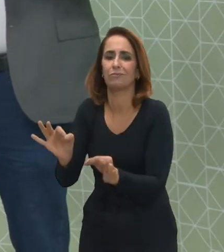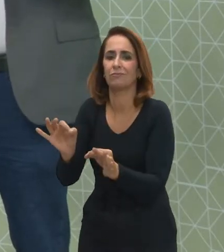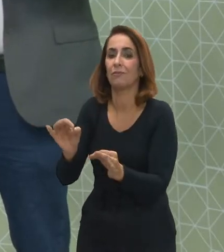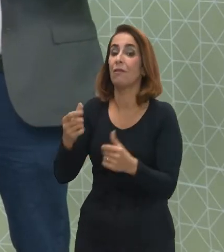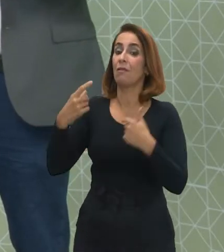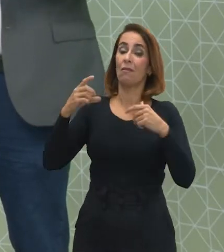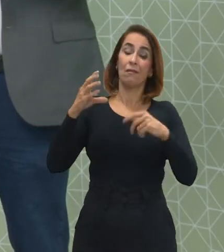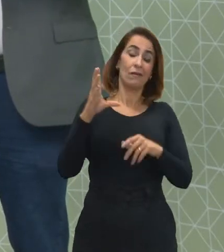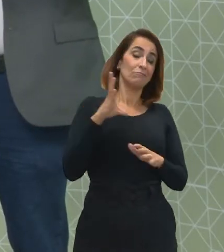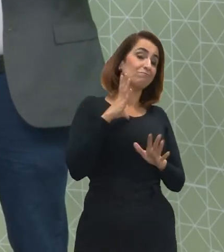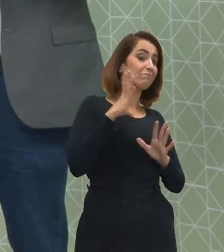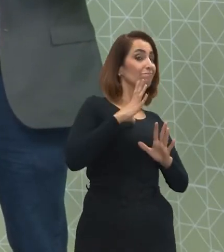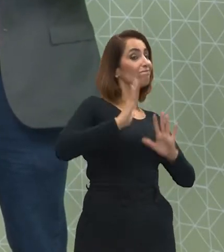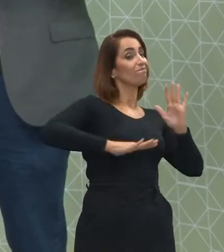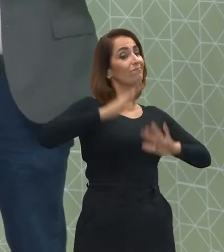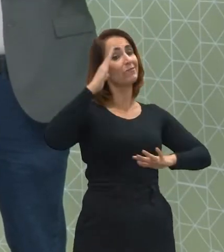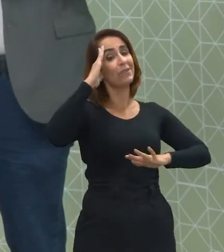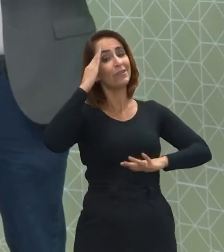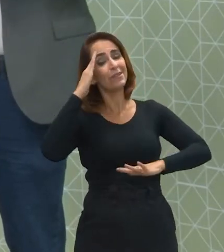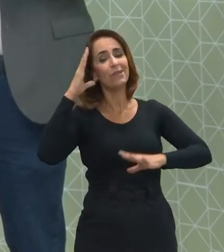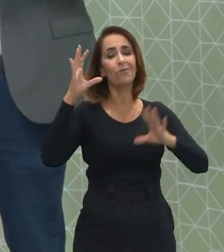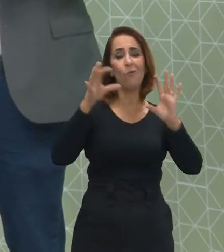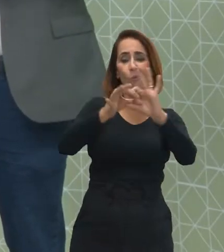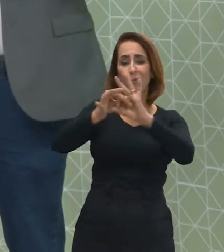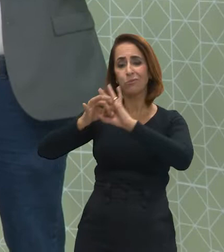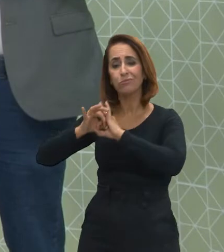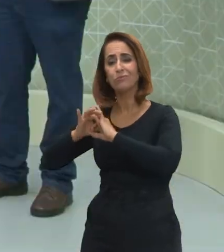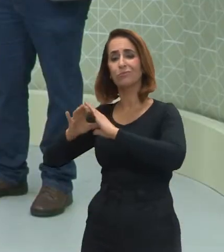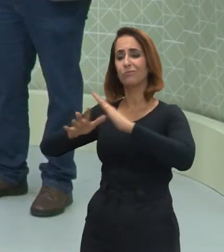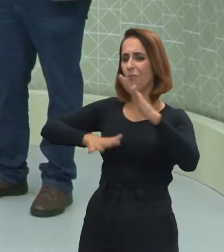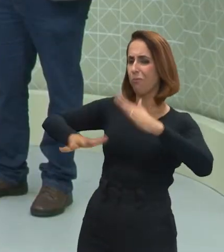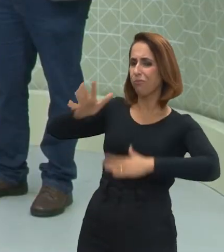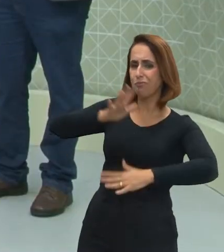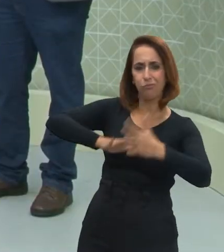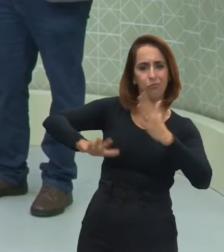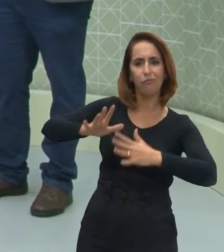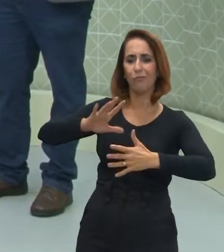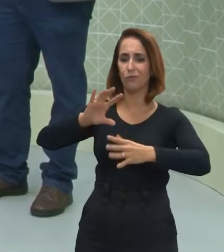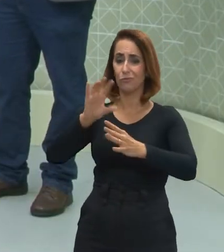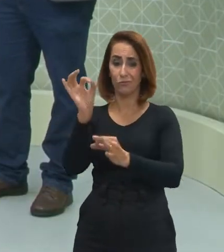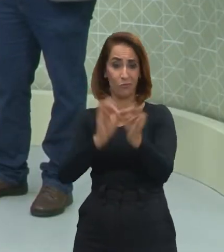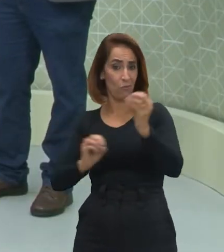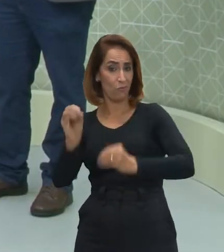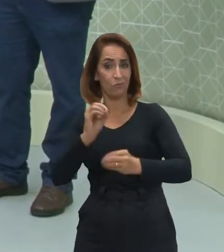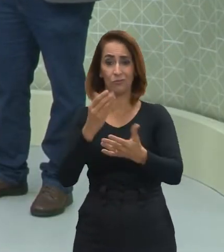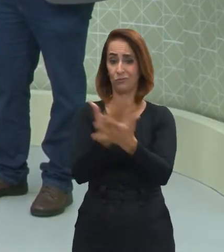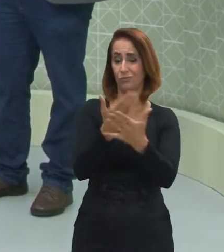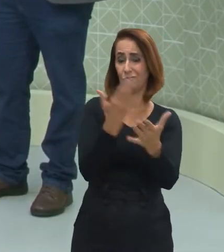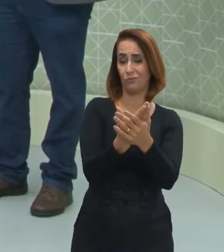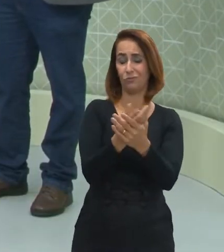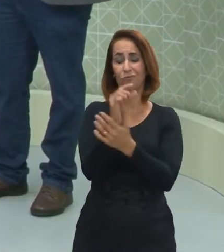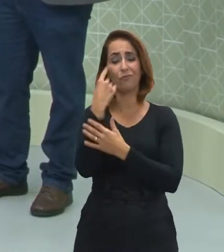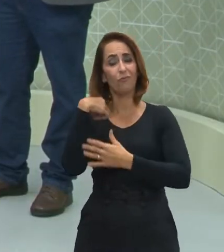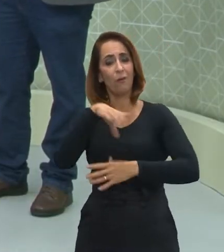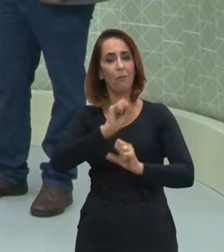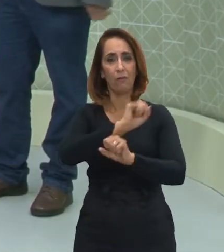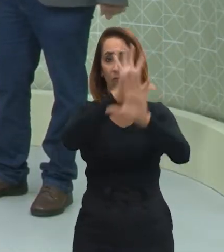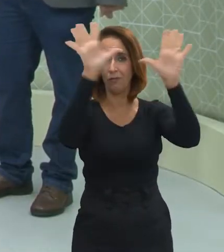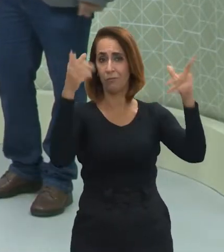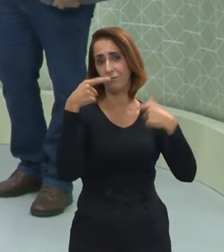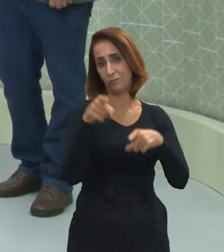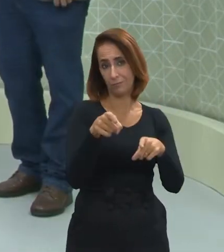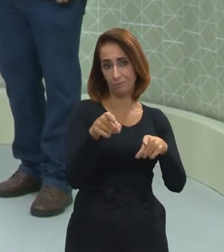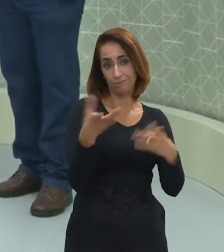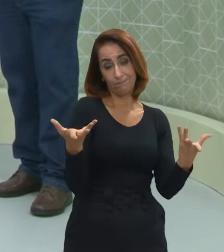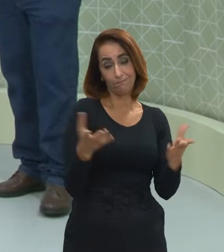tentar entender o contexto, o movimento do seu objeto de estudo, que assim as coisas vão ficando mais claras.